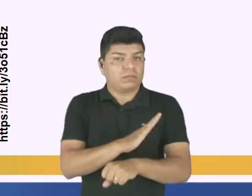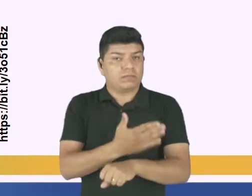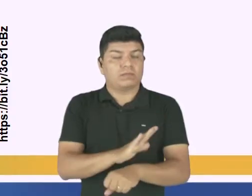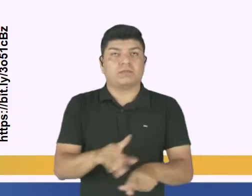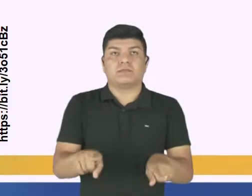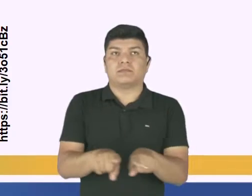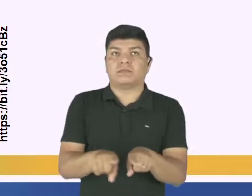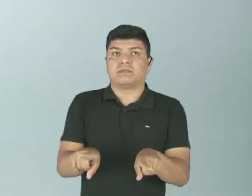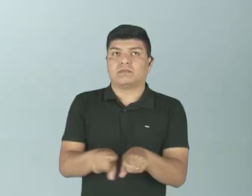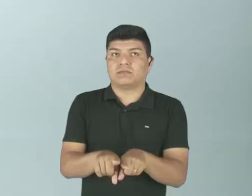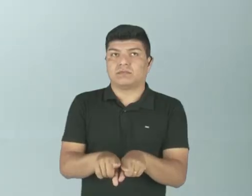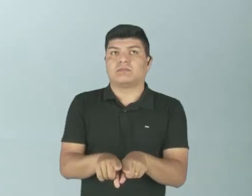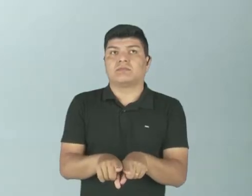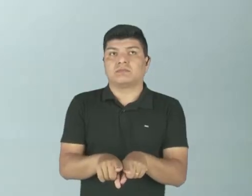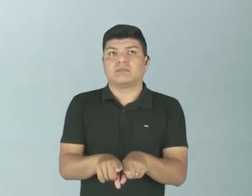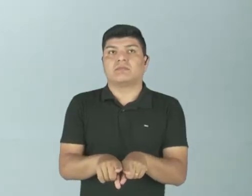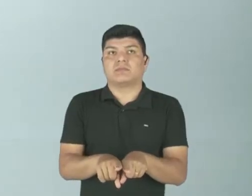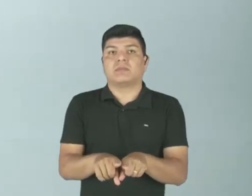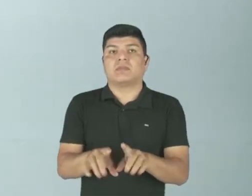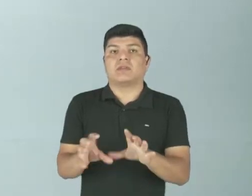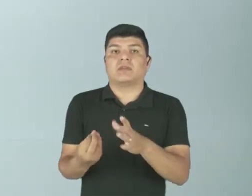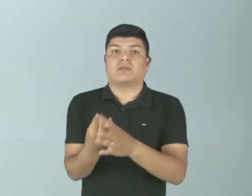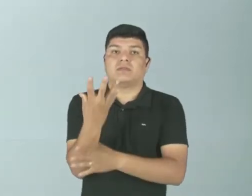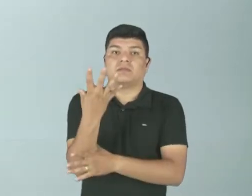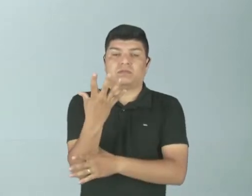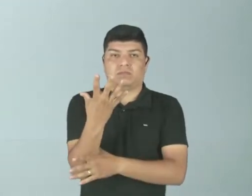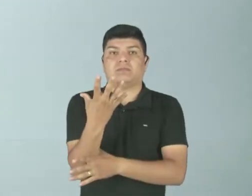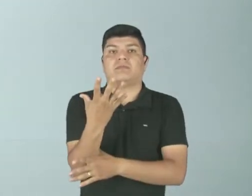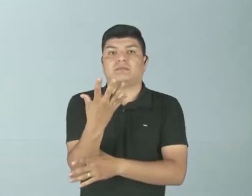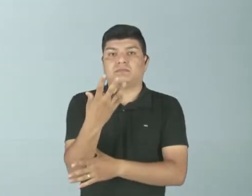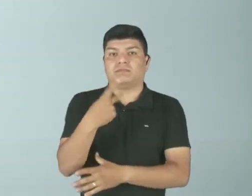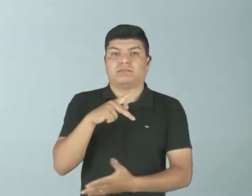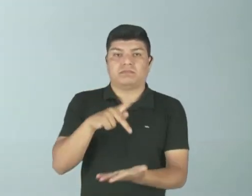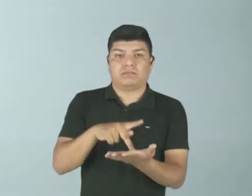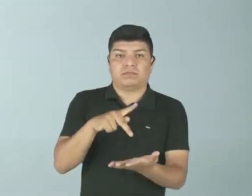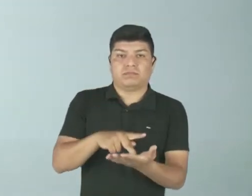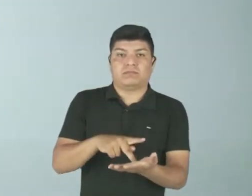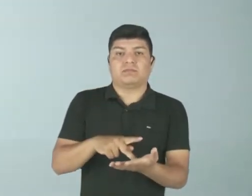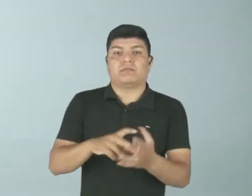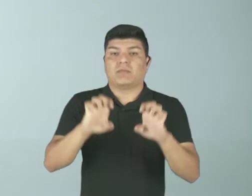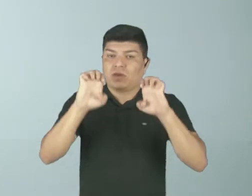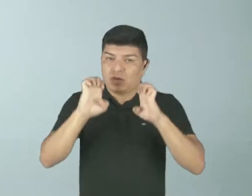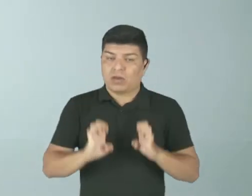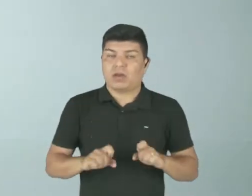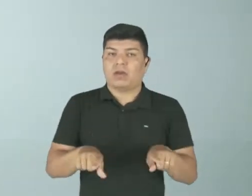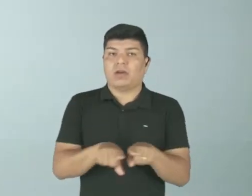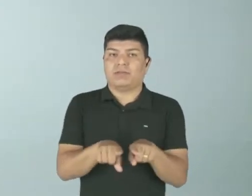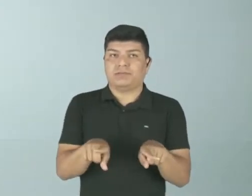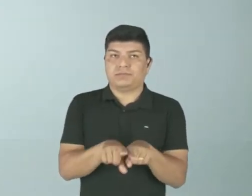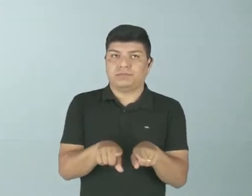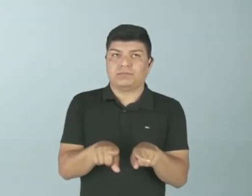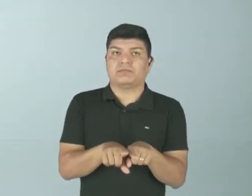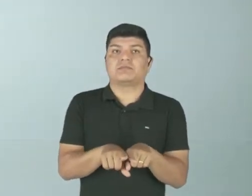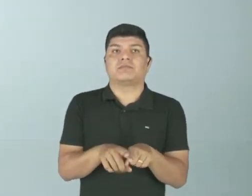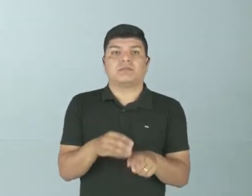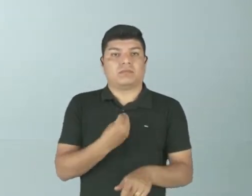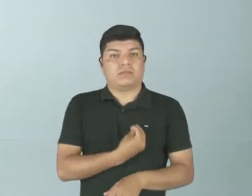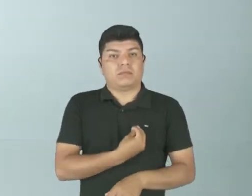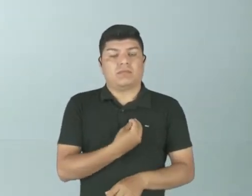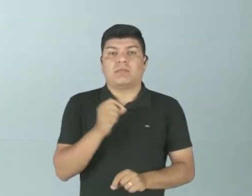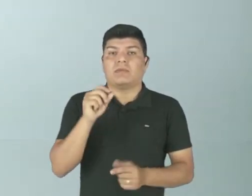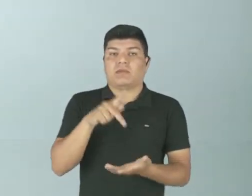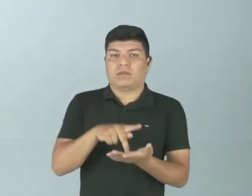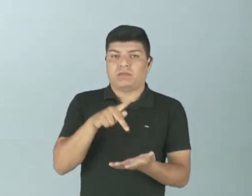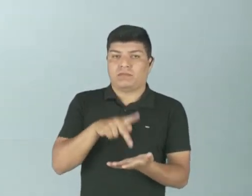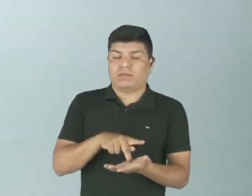E ao praticar, você vai formar essa moralidade, essa ética que vai estar ligada ao moral, que pode ser